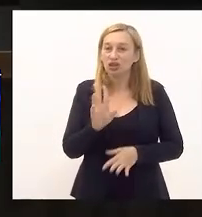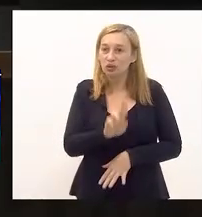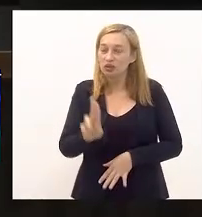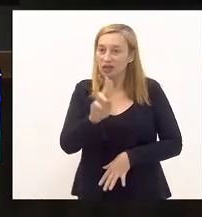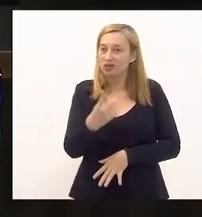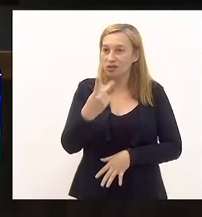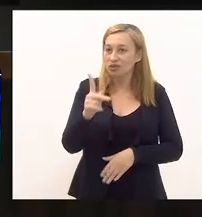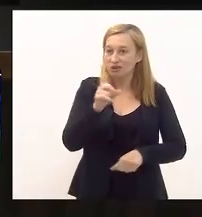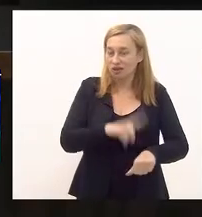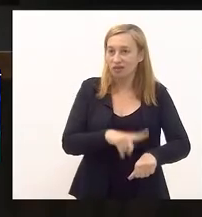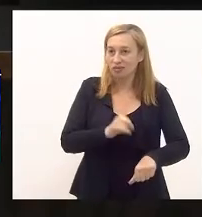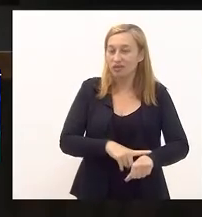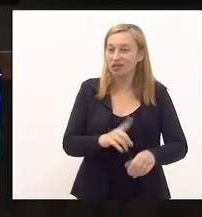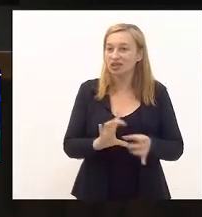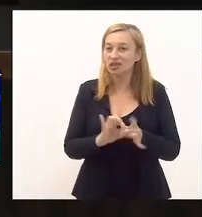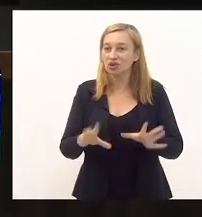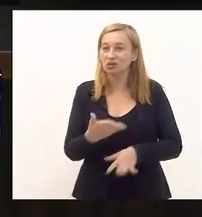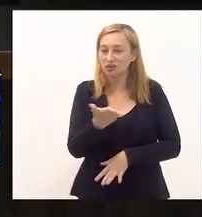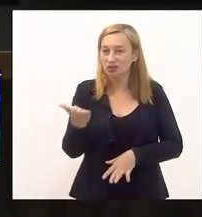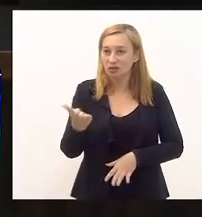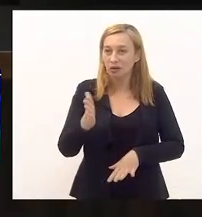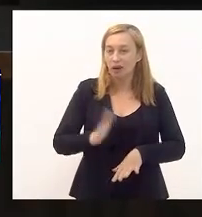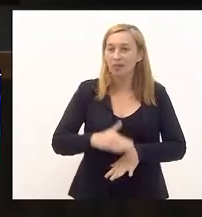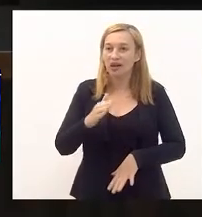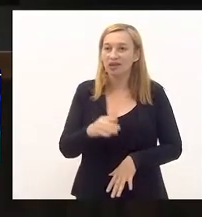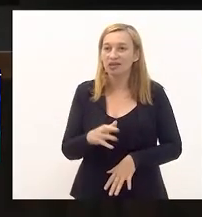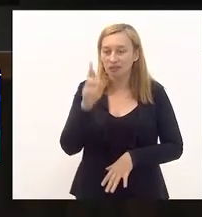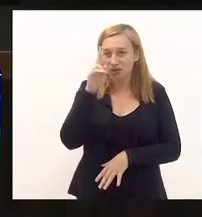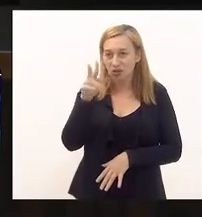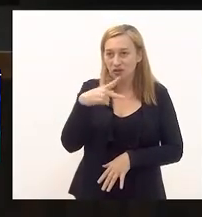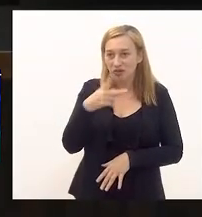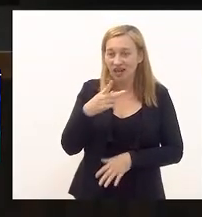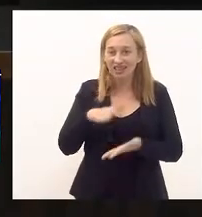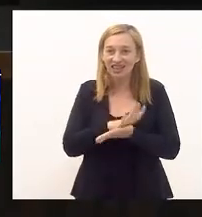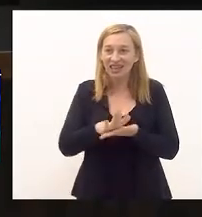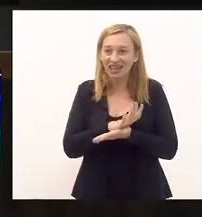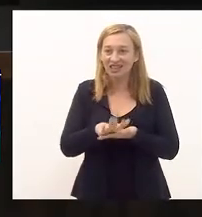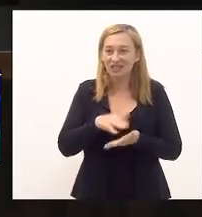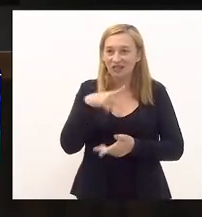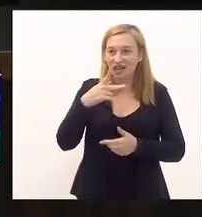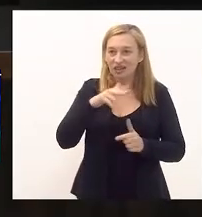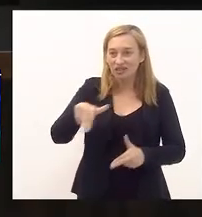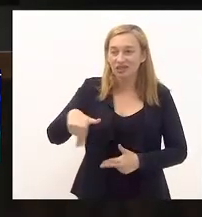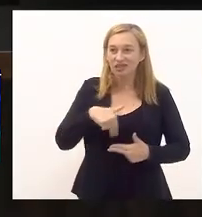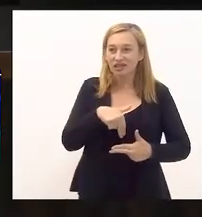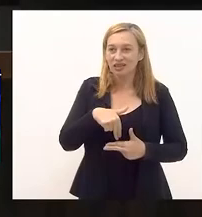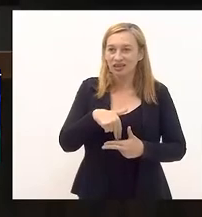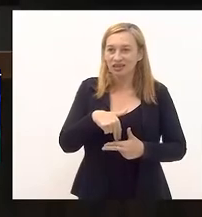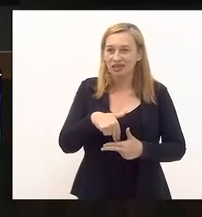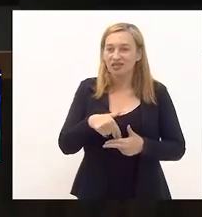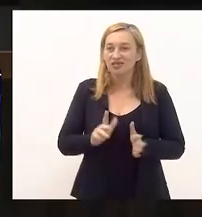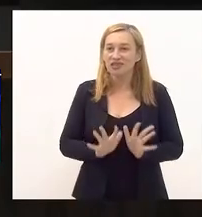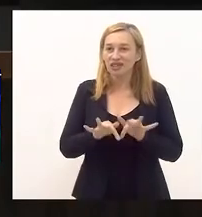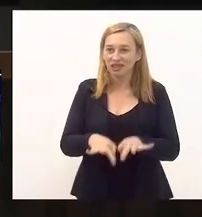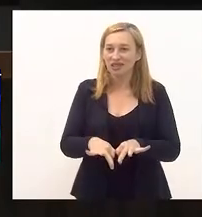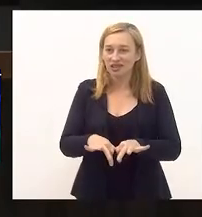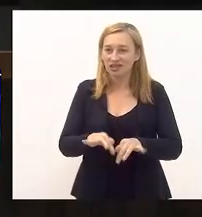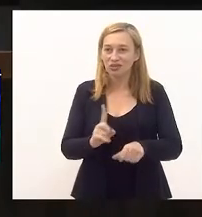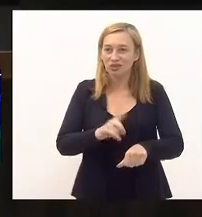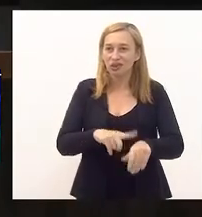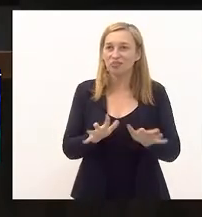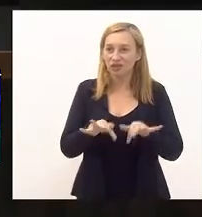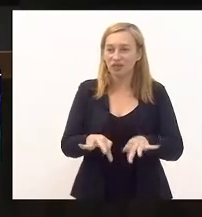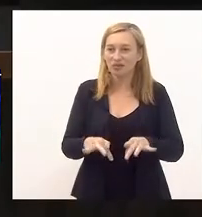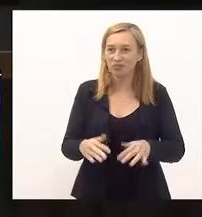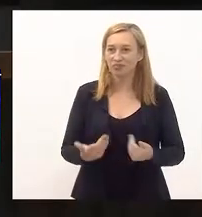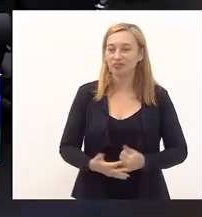tempo a gente deu aí esse tempinho a mais para a sua fala nada mais havendo a tratar declaramos encerrado o expediente